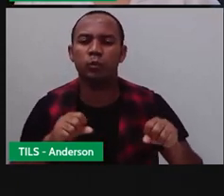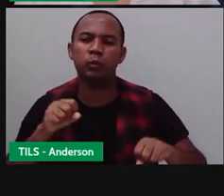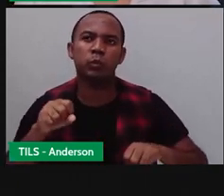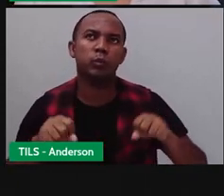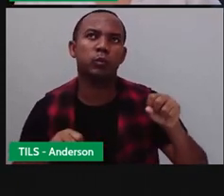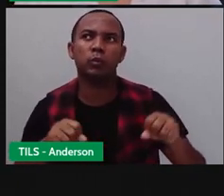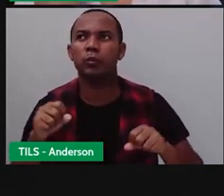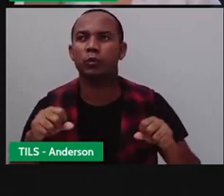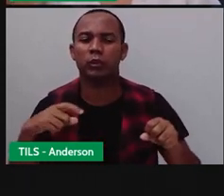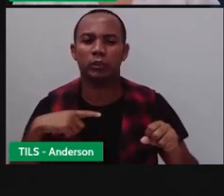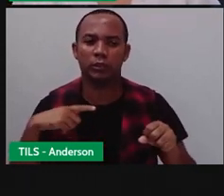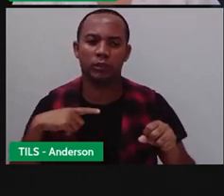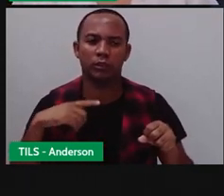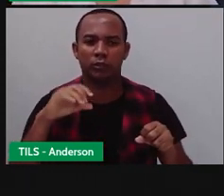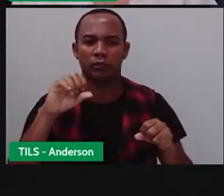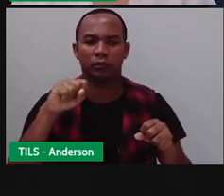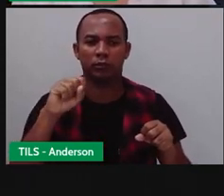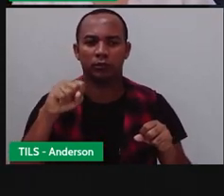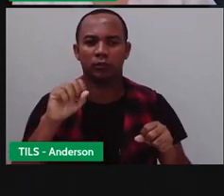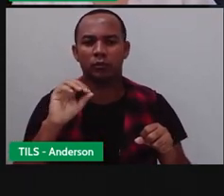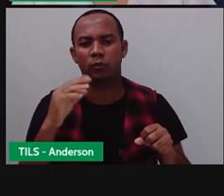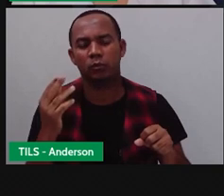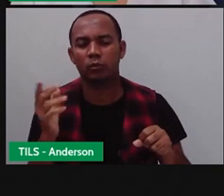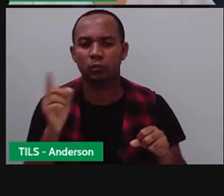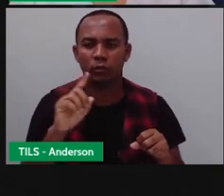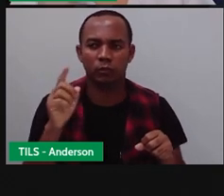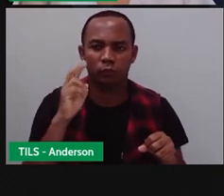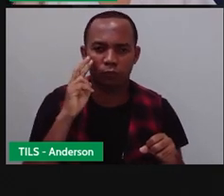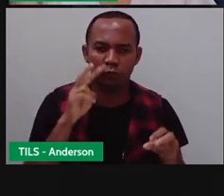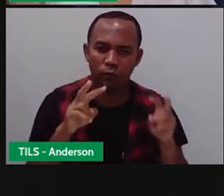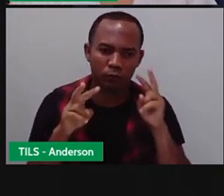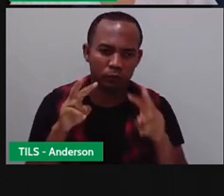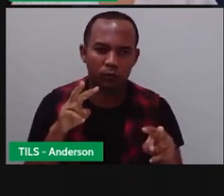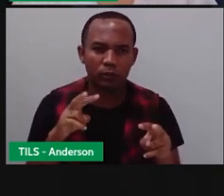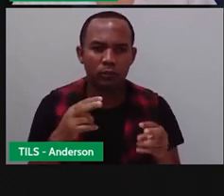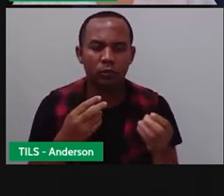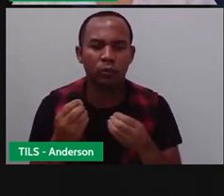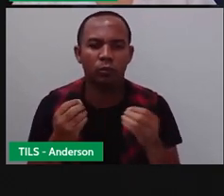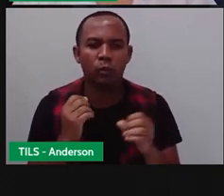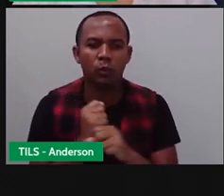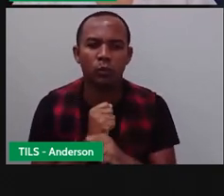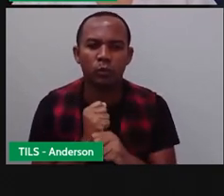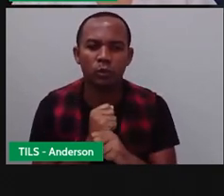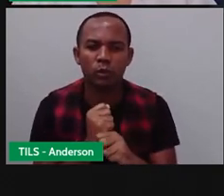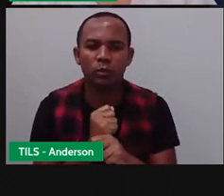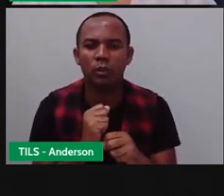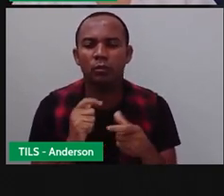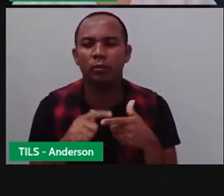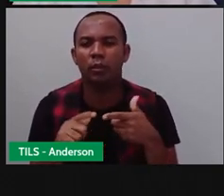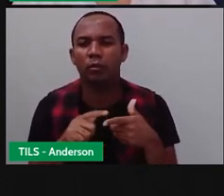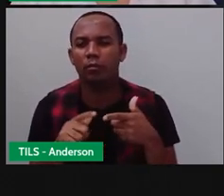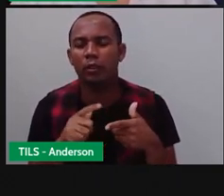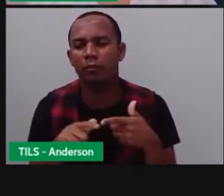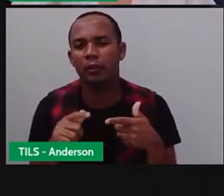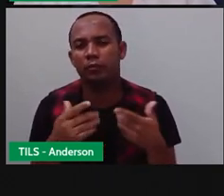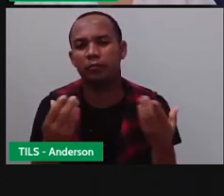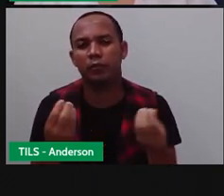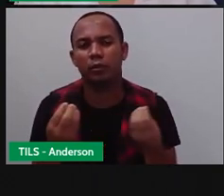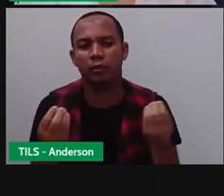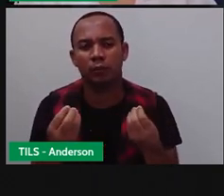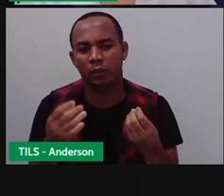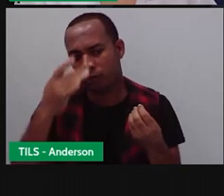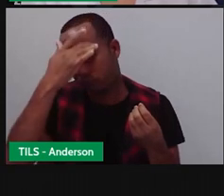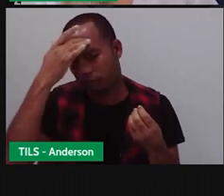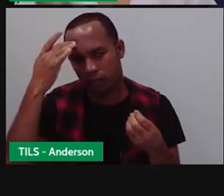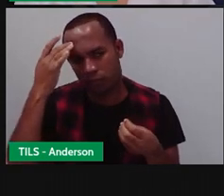triciclos. E aí eu vou olhar e vou dizer, fazer, tentar construir uma situação problema com esses dados. Com as duas